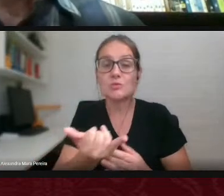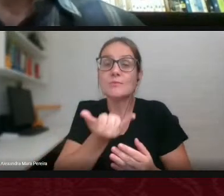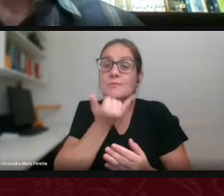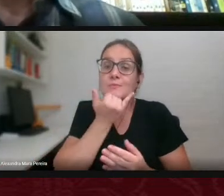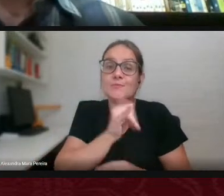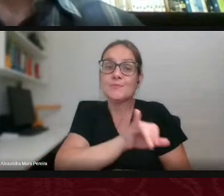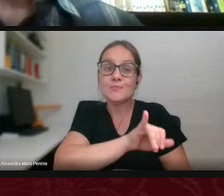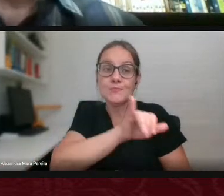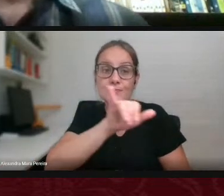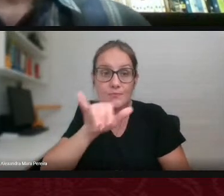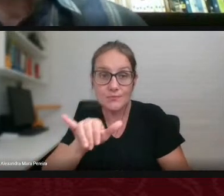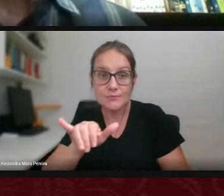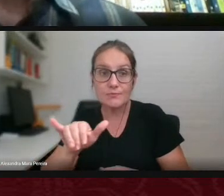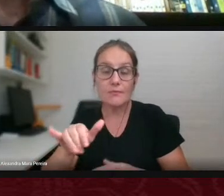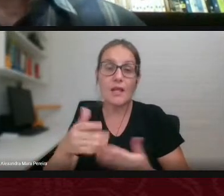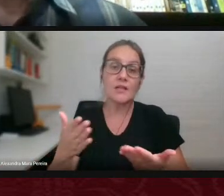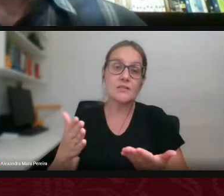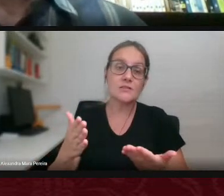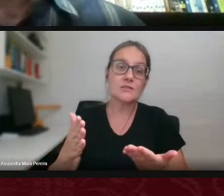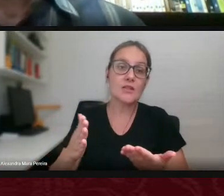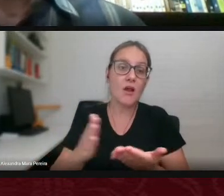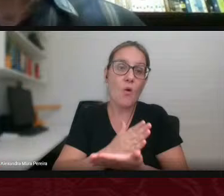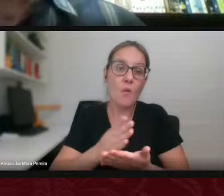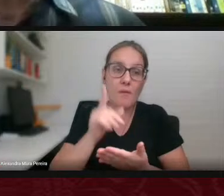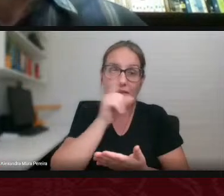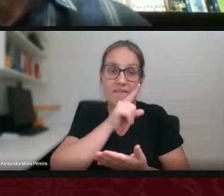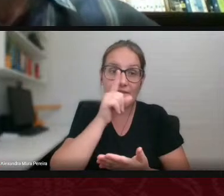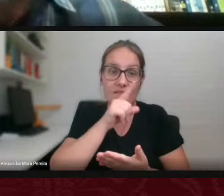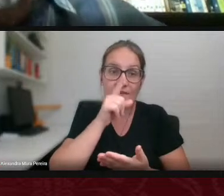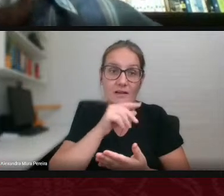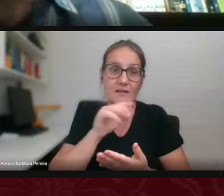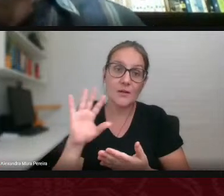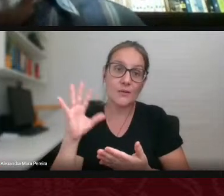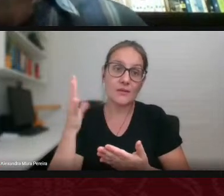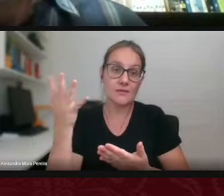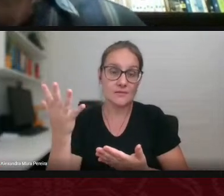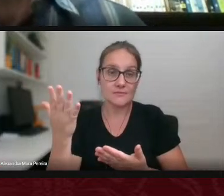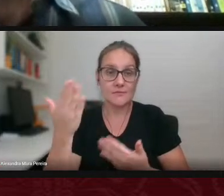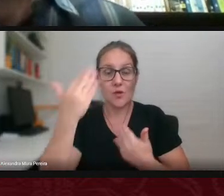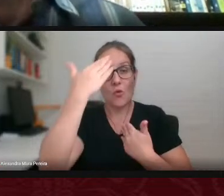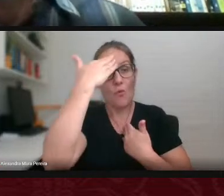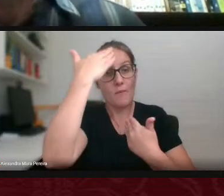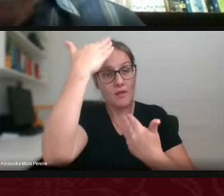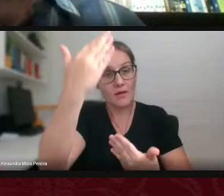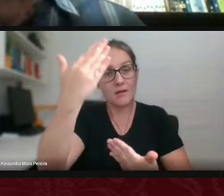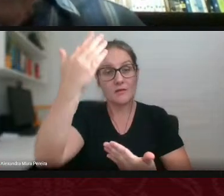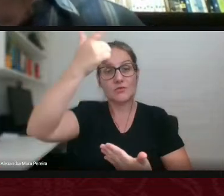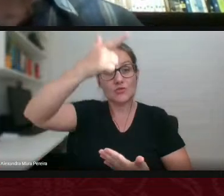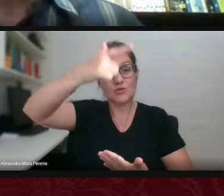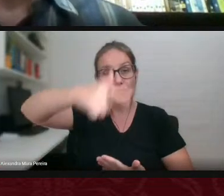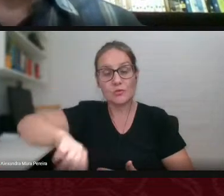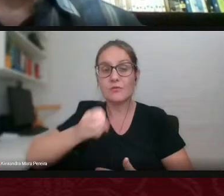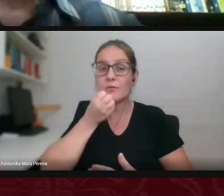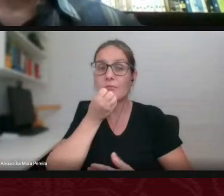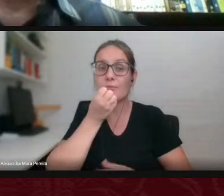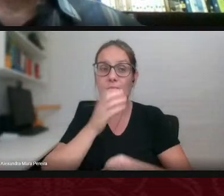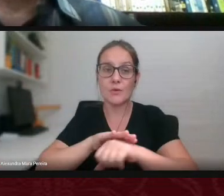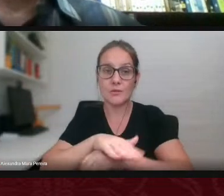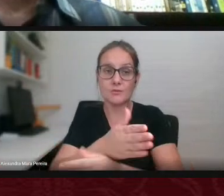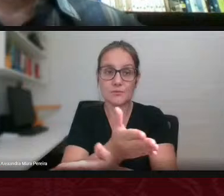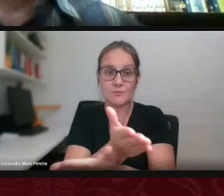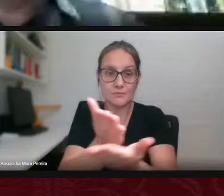por qualquer provável falha que nós possamos ter cometido muito obrigado mais uma vez e uma boa noite a todos e todas